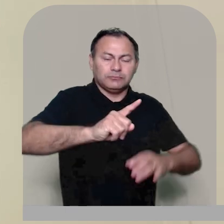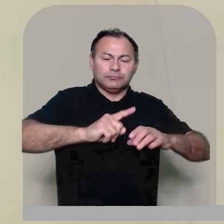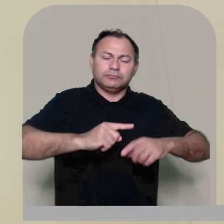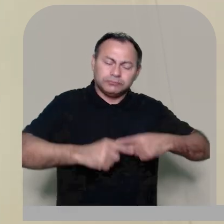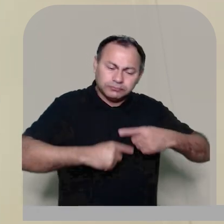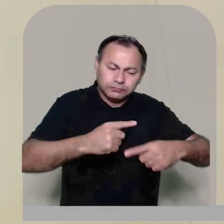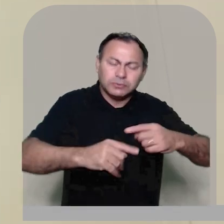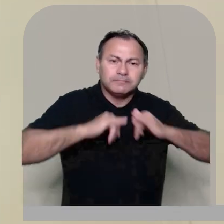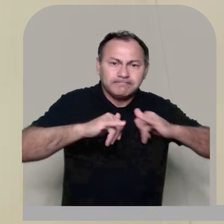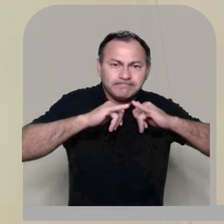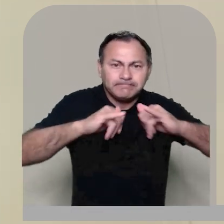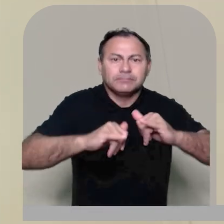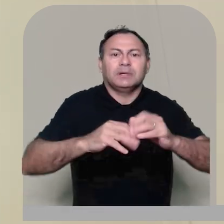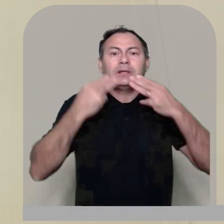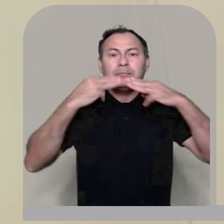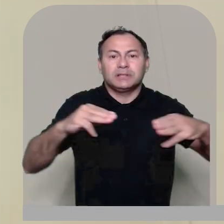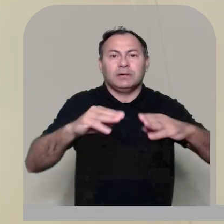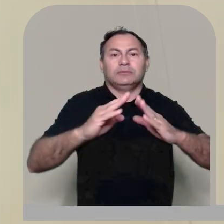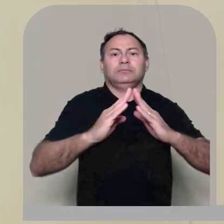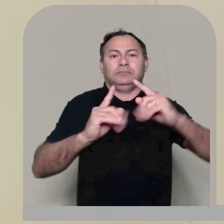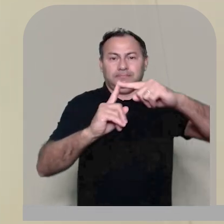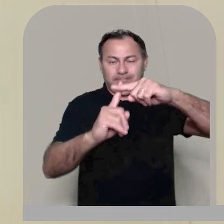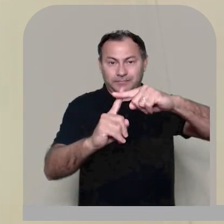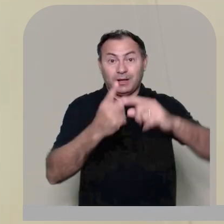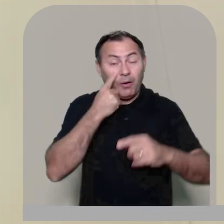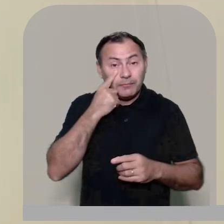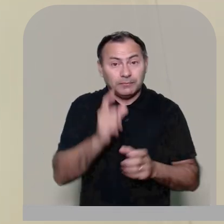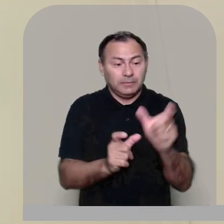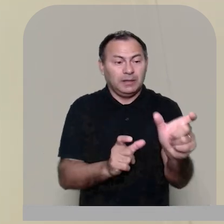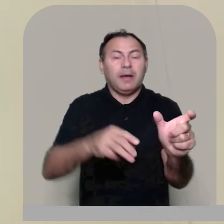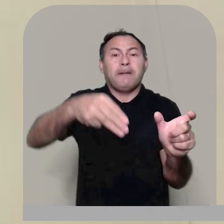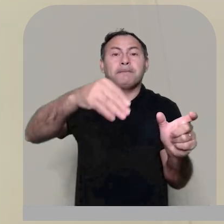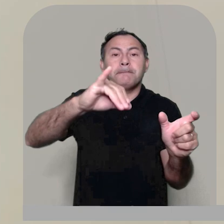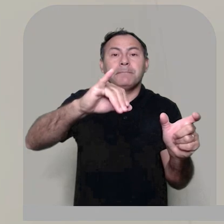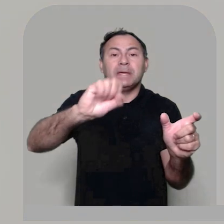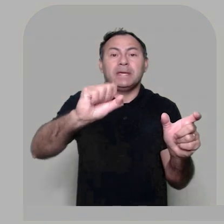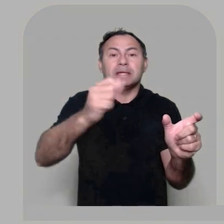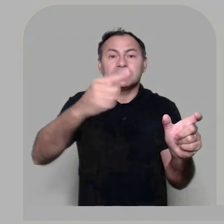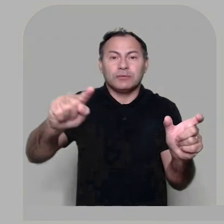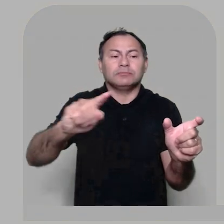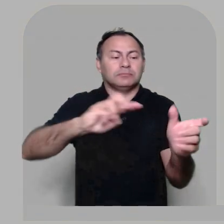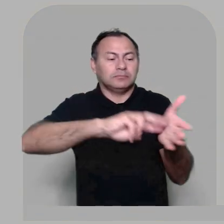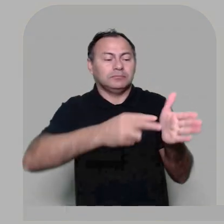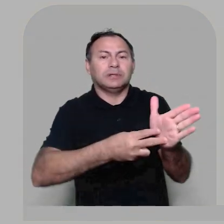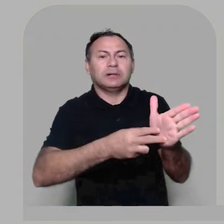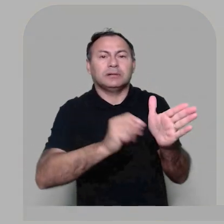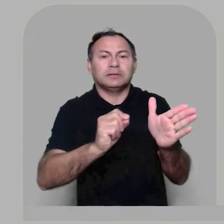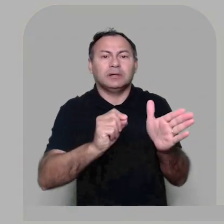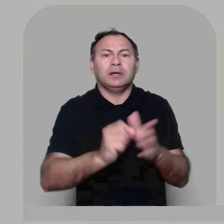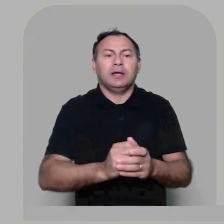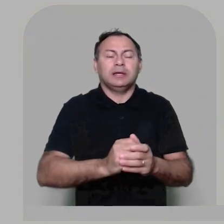prolonga na missão da igreja olha que interessante a palavra missão significa